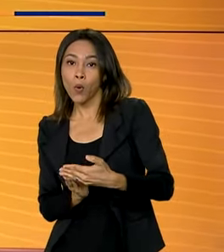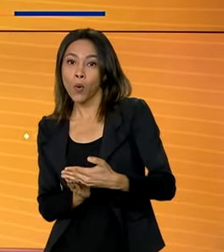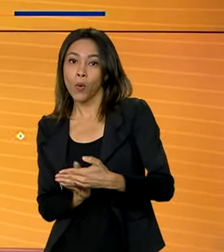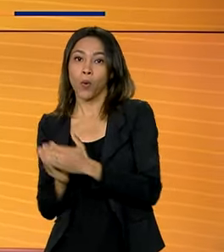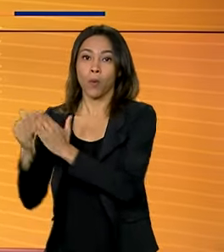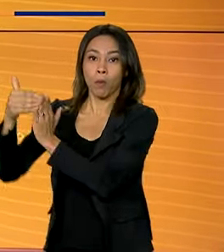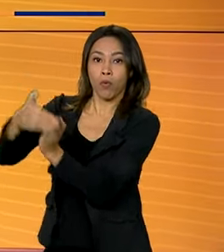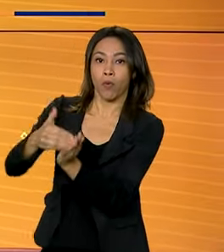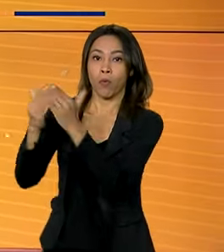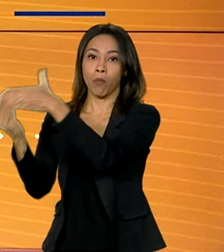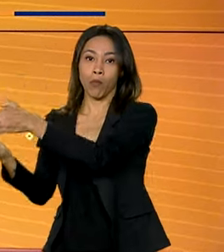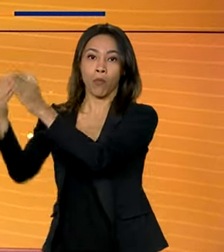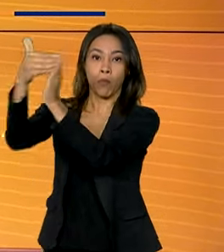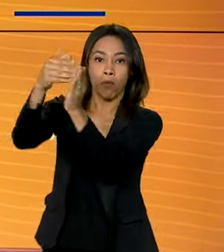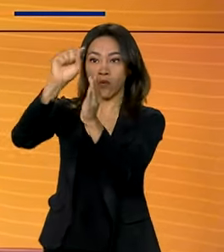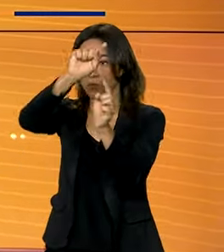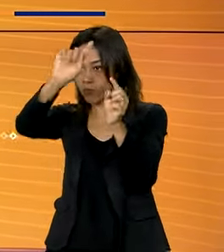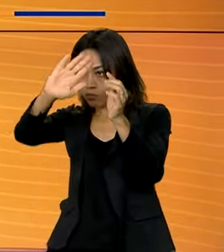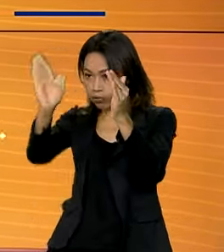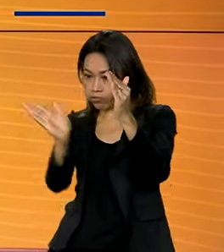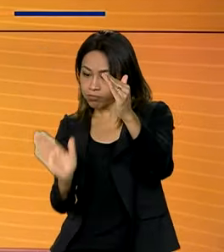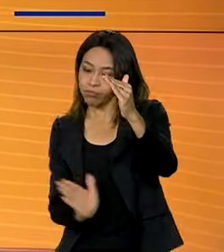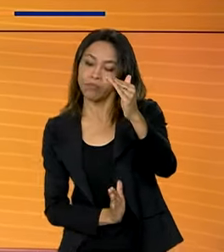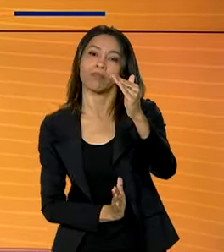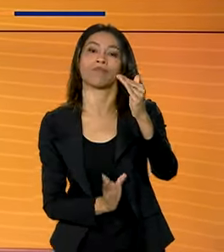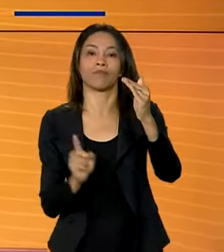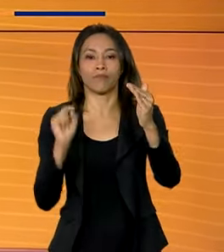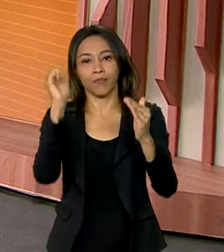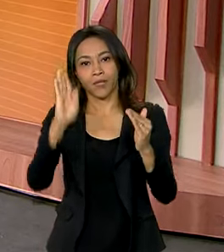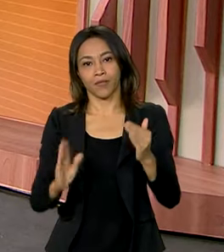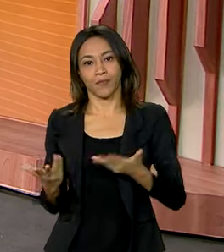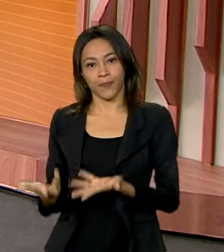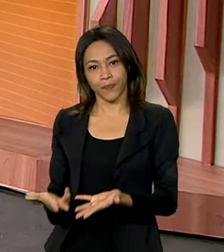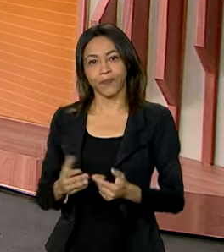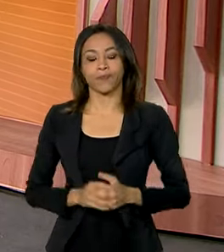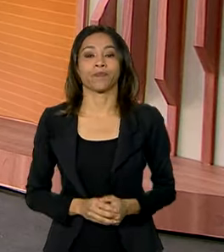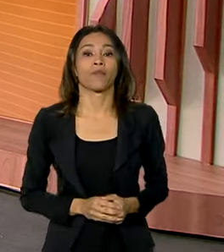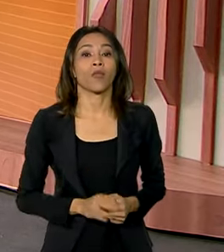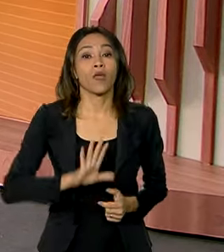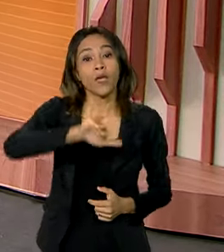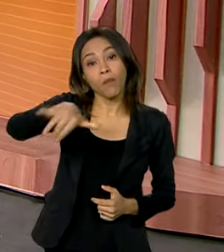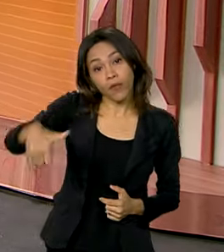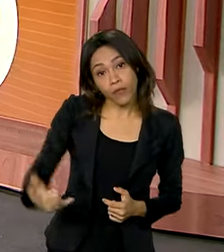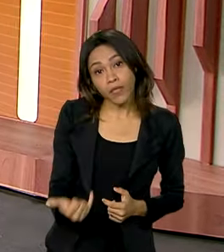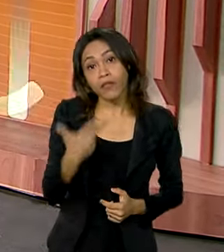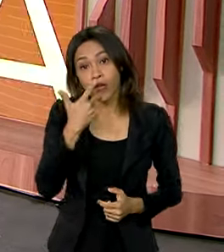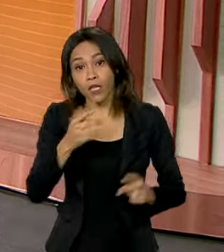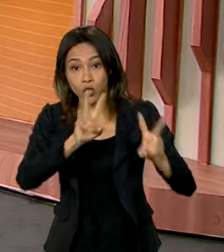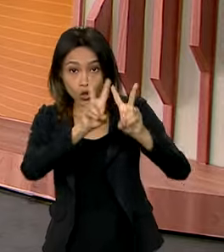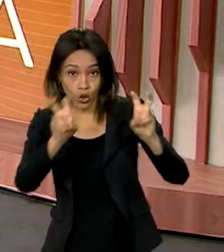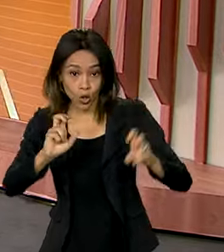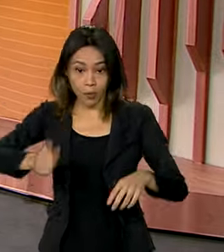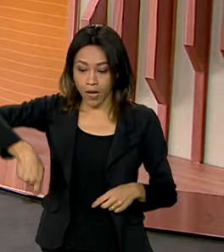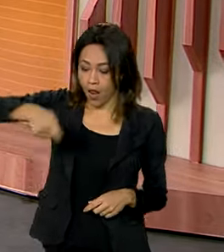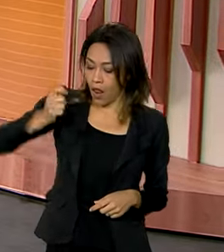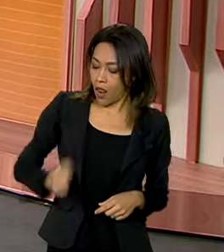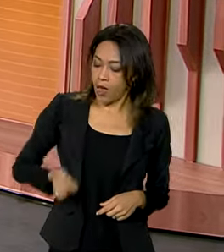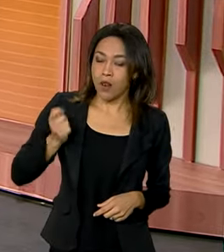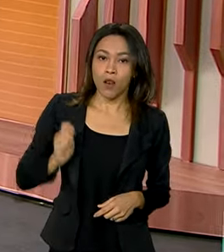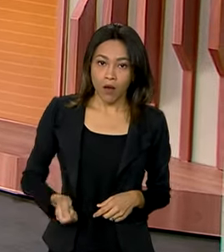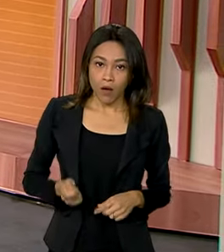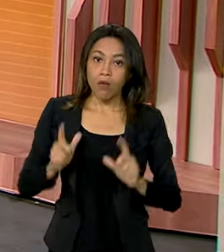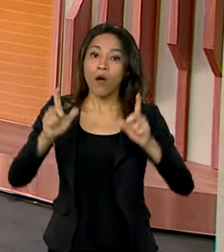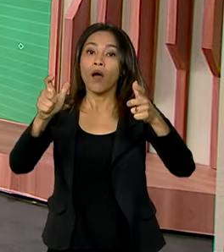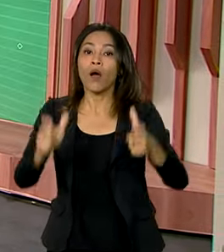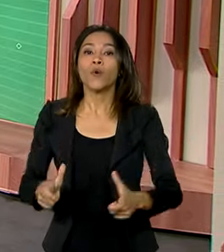dos quais 30 milhões estão previstos no PAC Portos. E aproveitando que a gente está falando do leilão nos terminais do Porto de